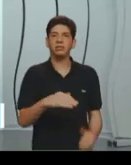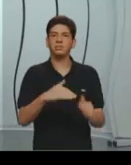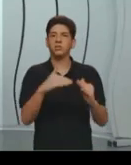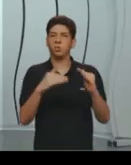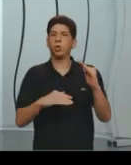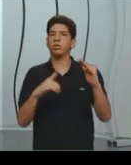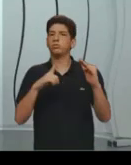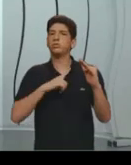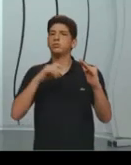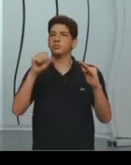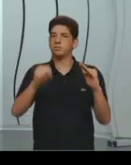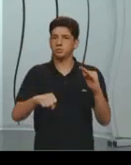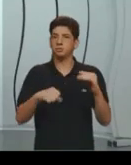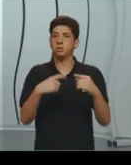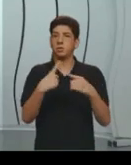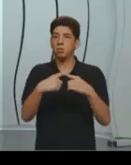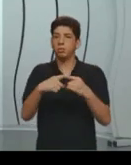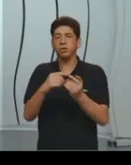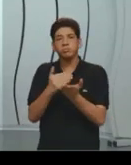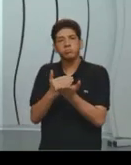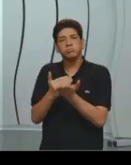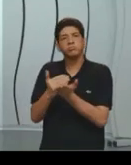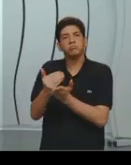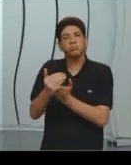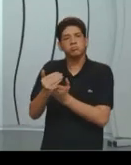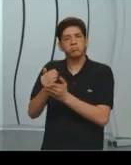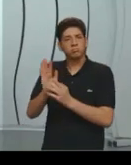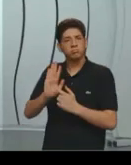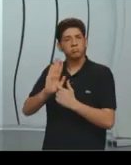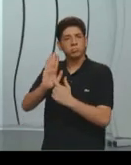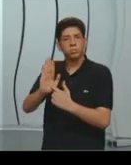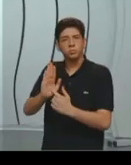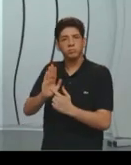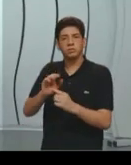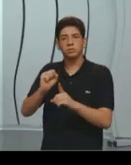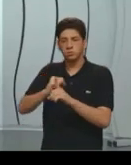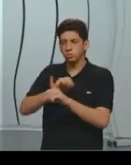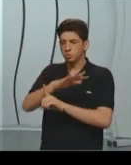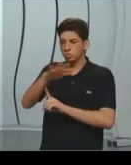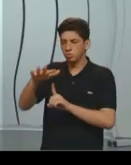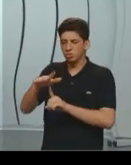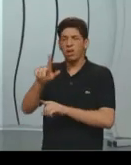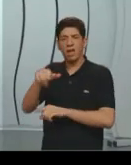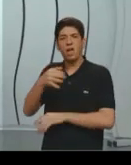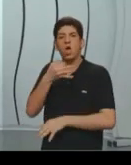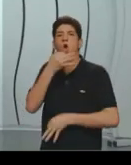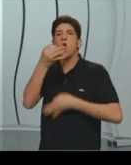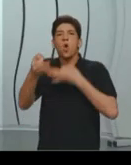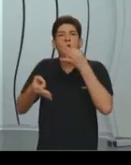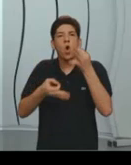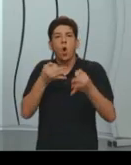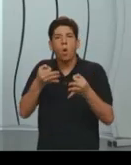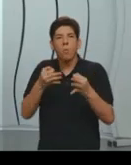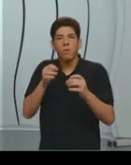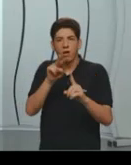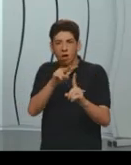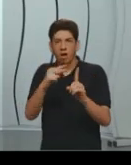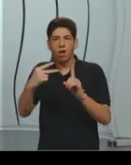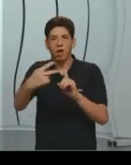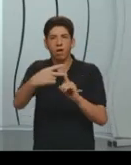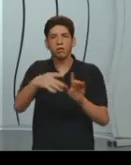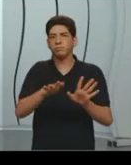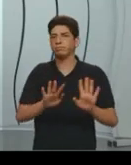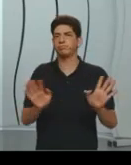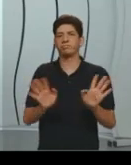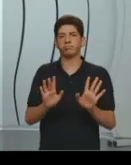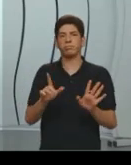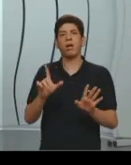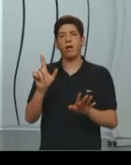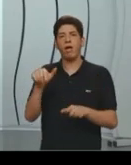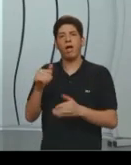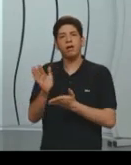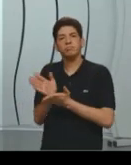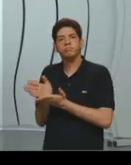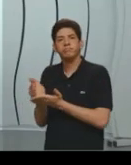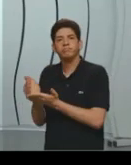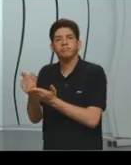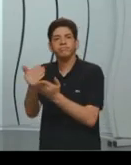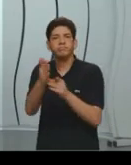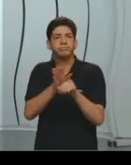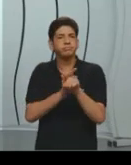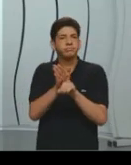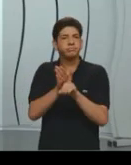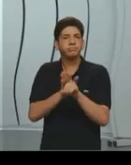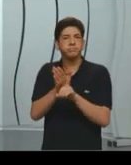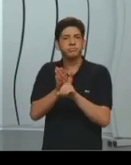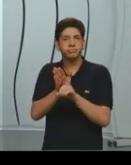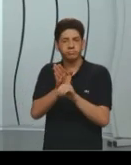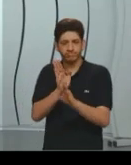em Deus no começo, sociologia não é questão de opinião de ponto de vista, é questão de dados e tudo e eu vou fazer um